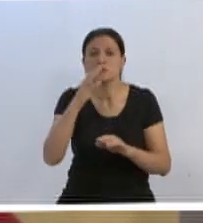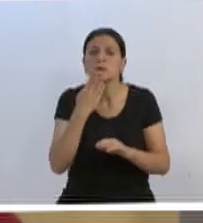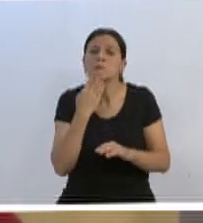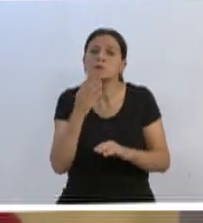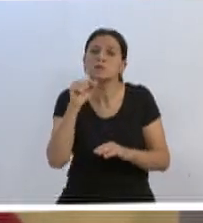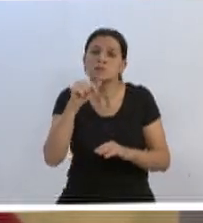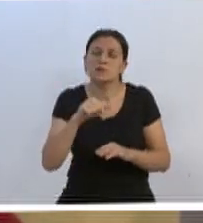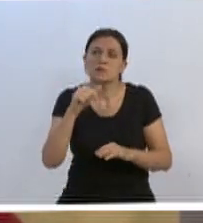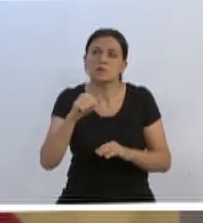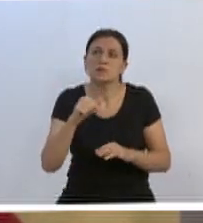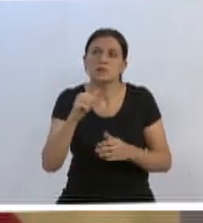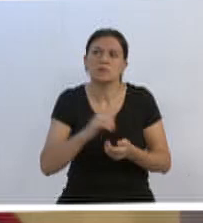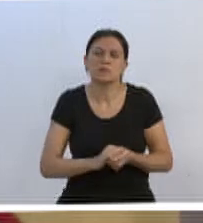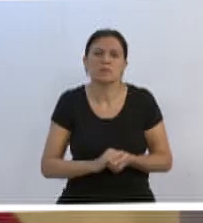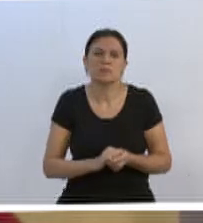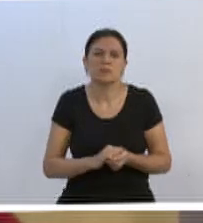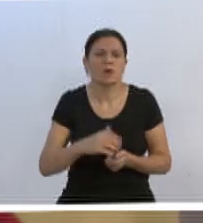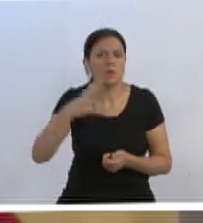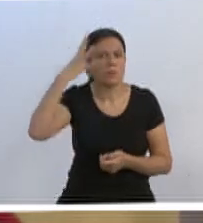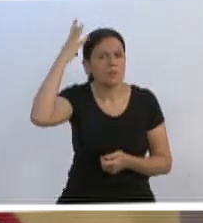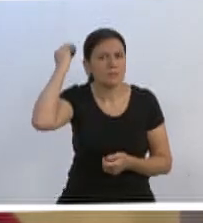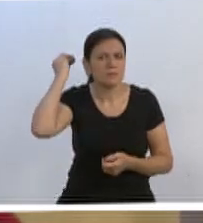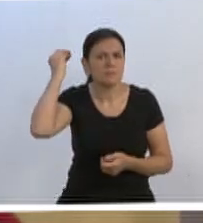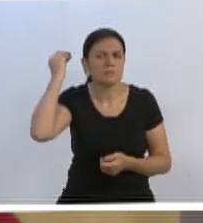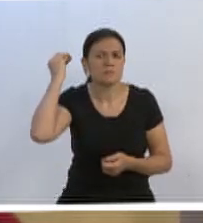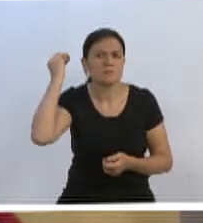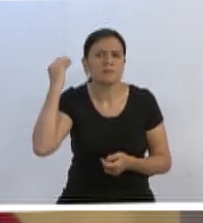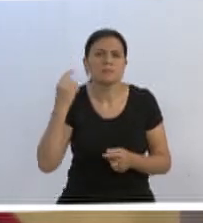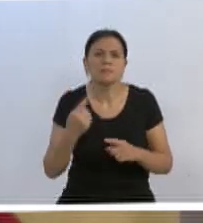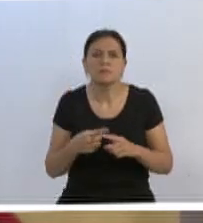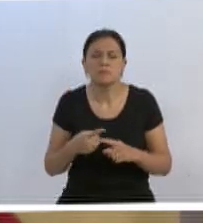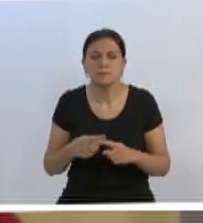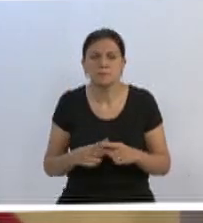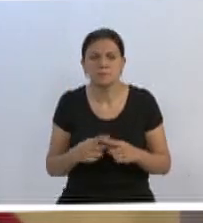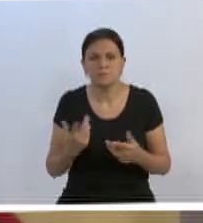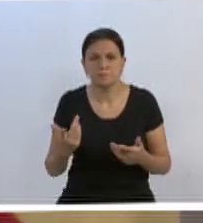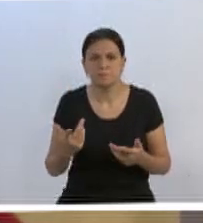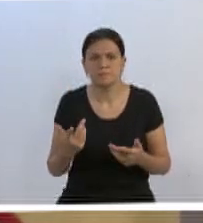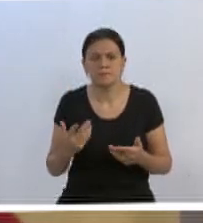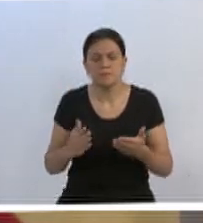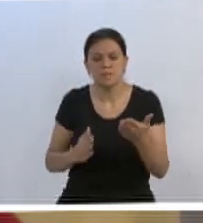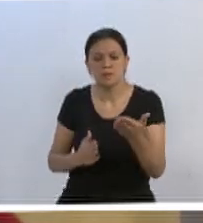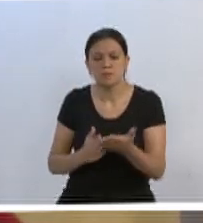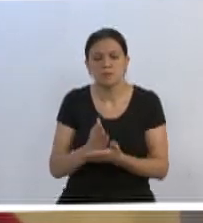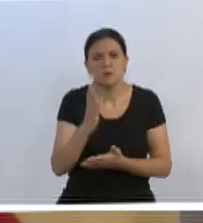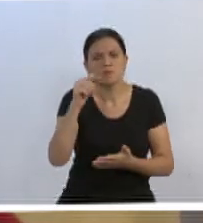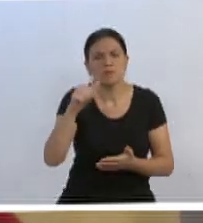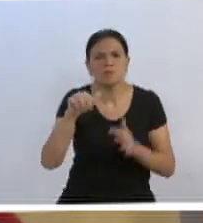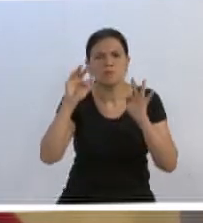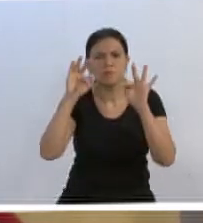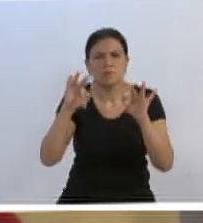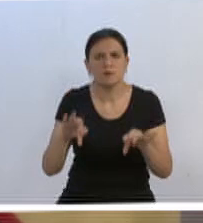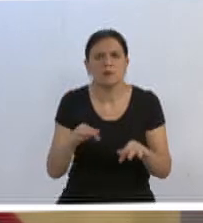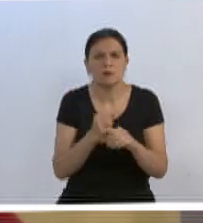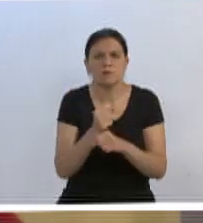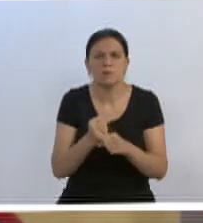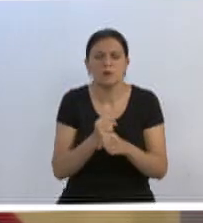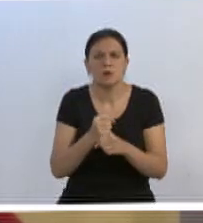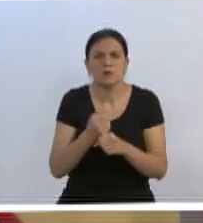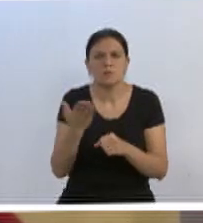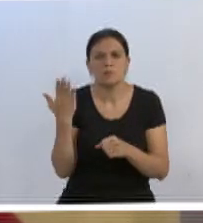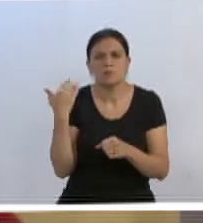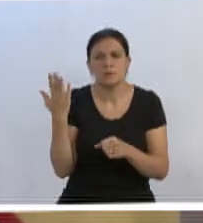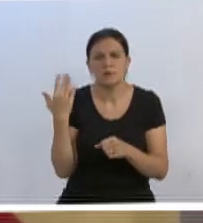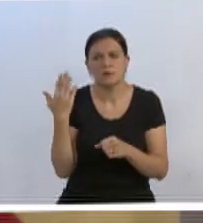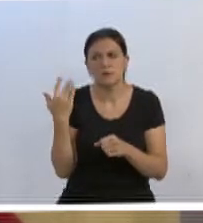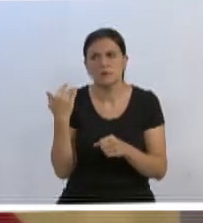muito grande ao líder de governo, porque, líder de governo, nós aprovamos aqui, no final do ano passado, inclusive vi aqui o seu Ivo